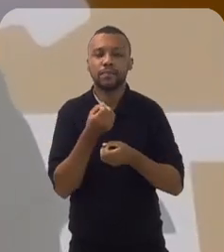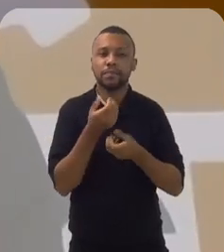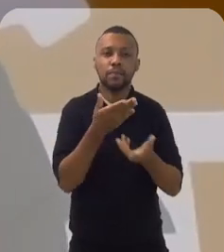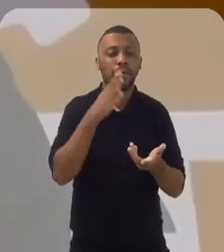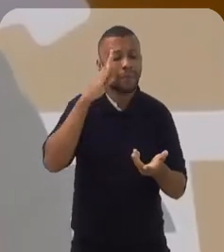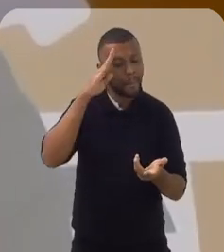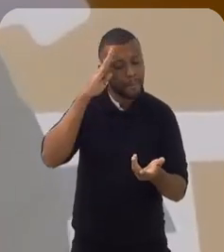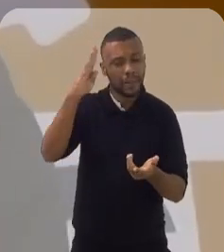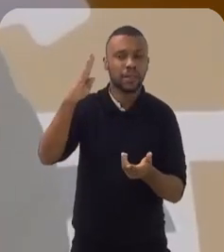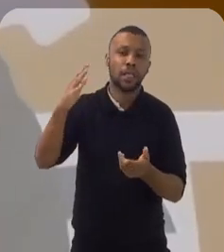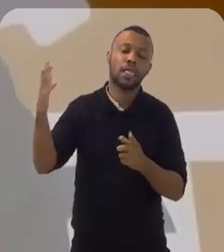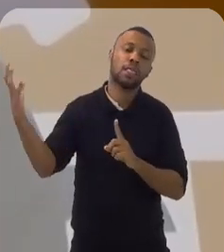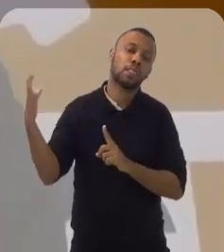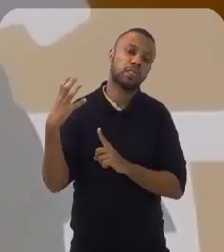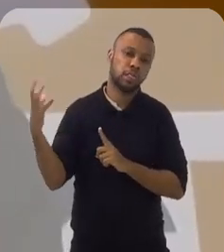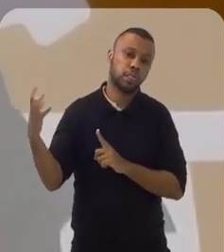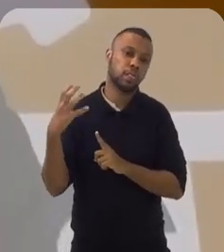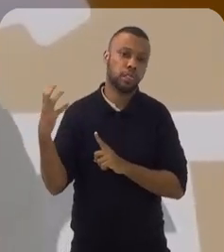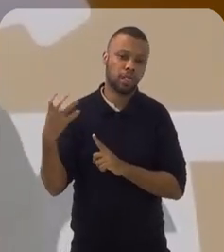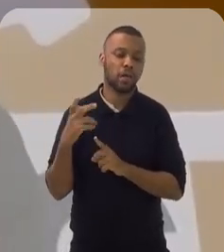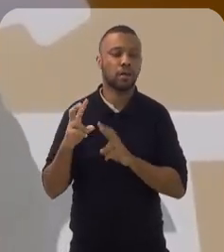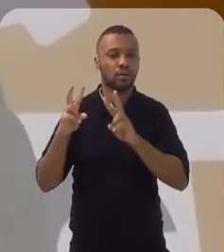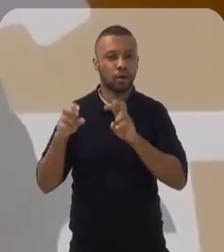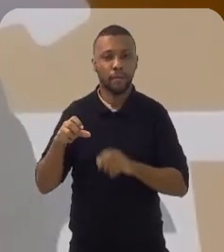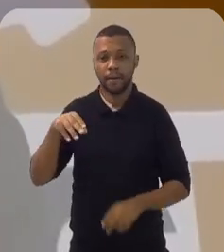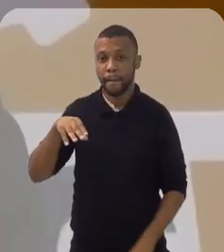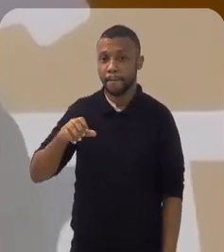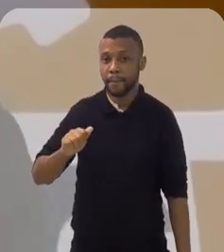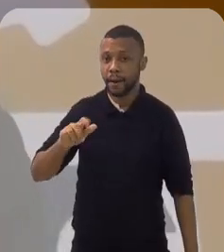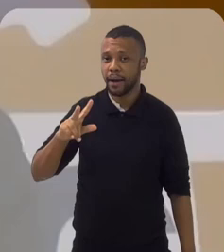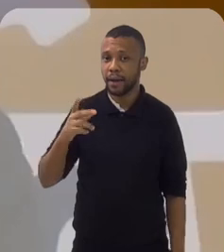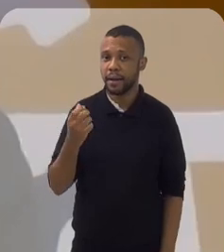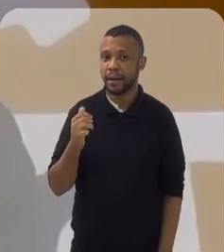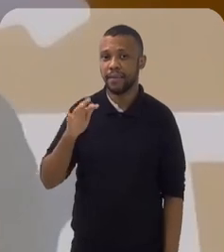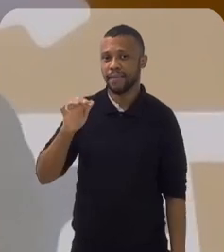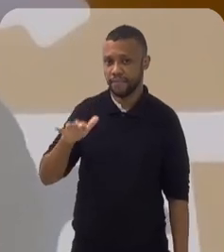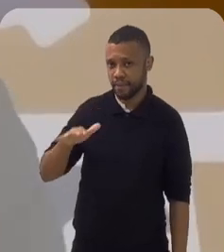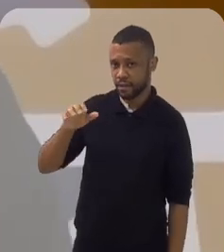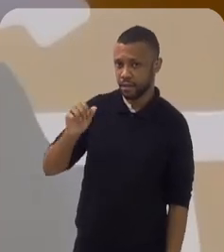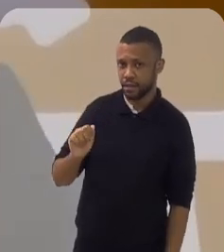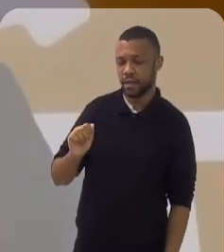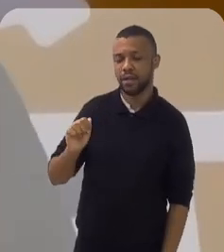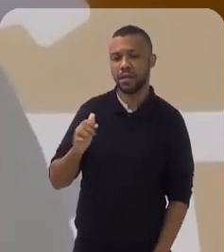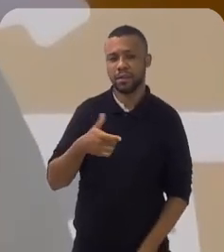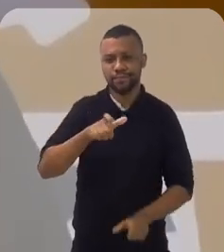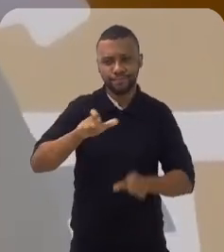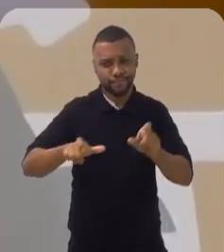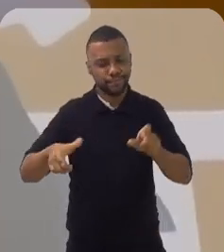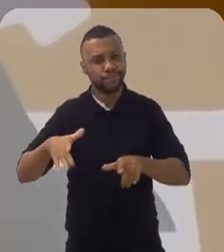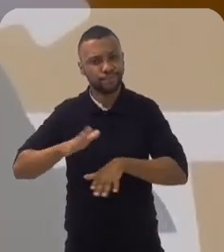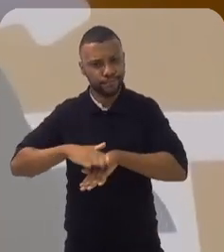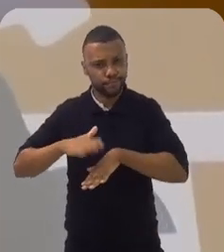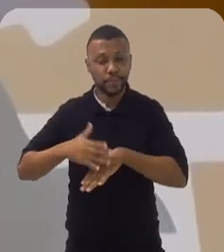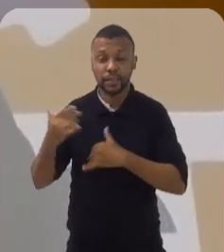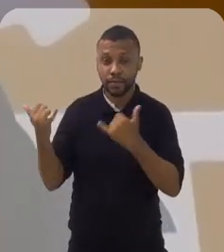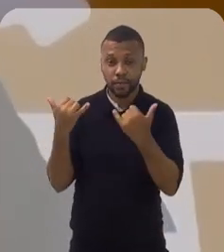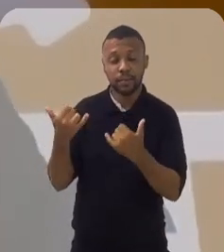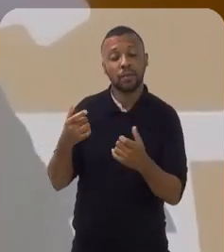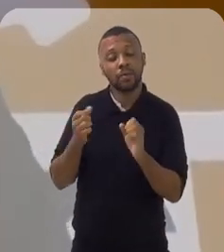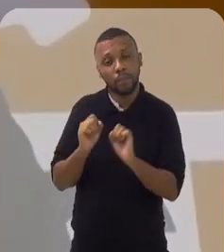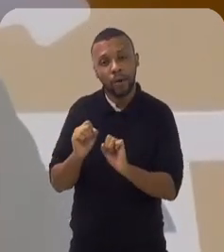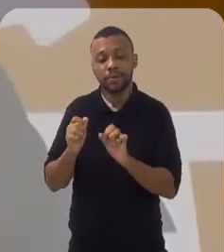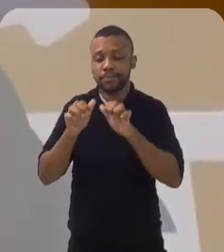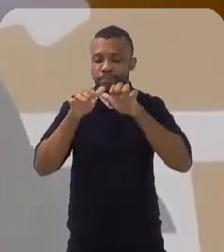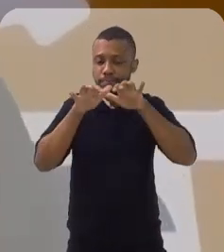É um segundo grande impacto com relação à malha fina na declaração dos contribuintes. Essa informação também já é resgatada